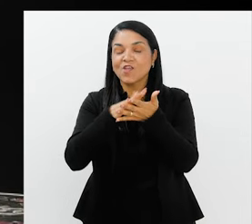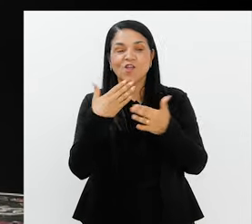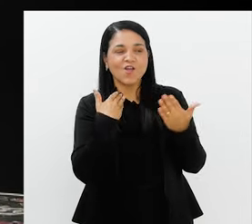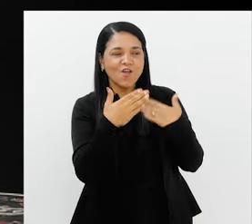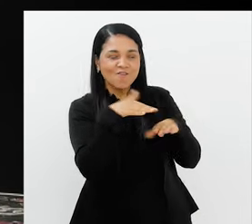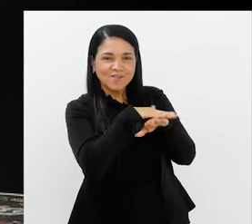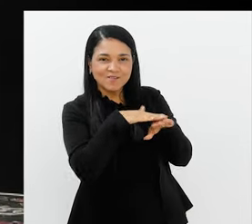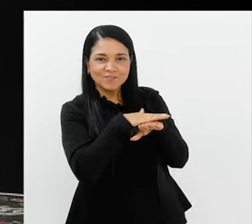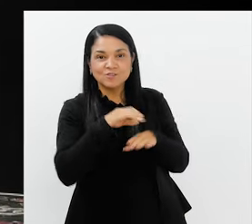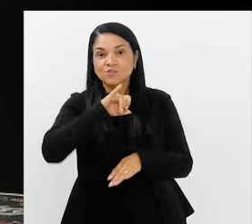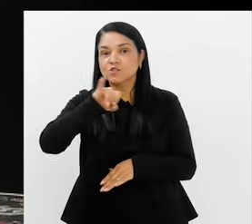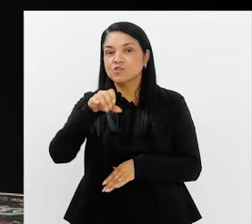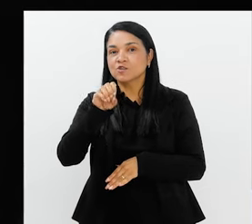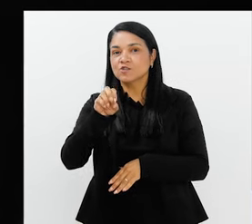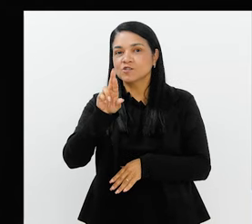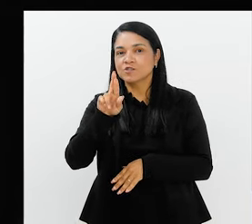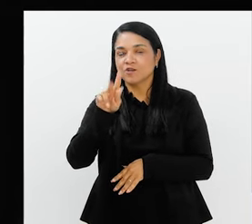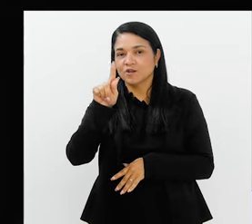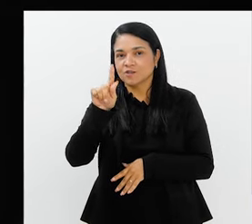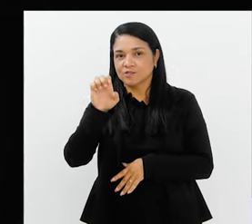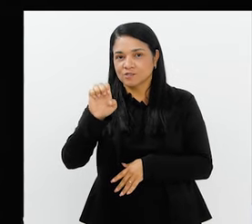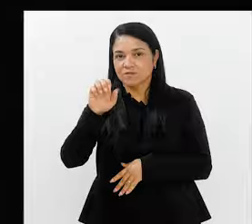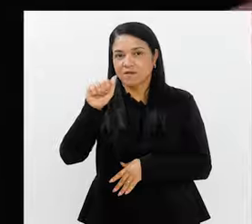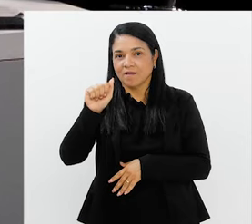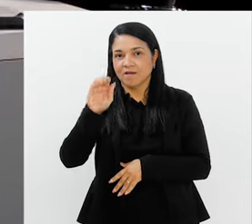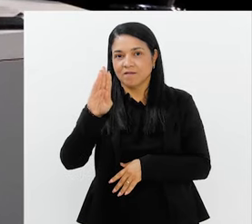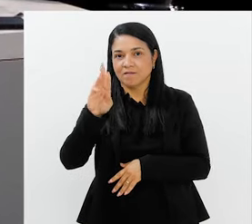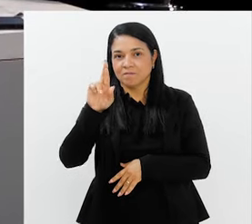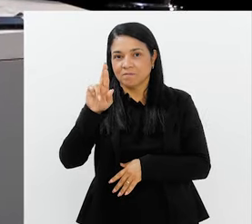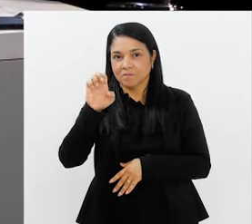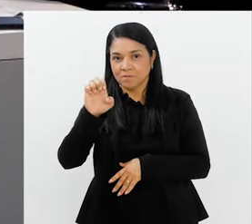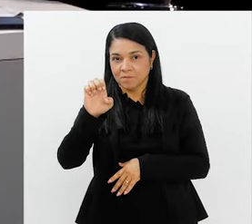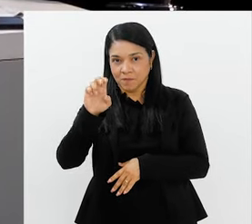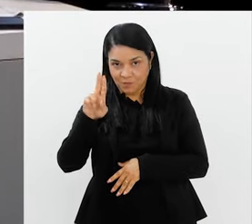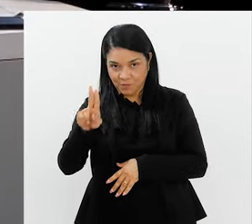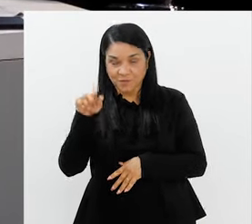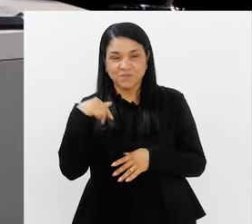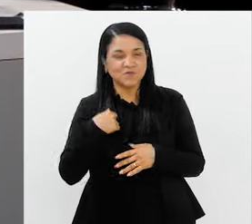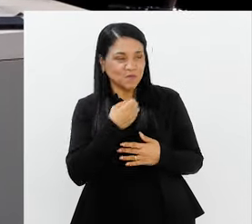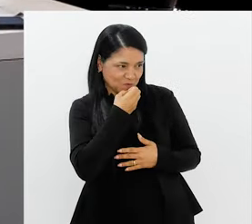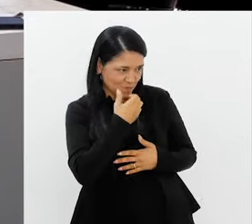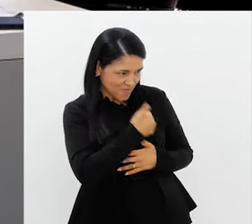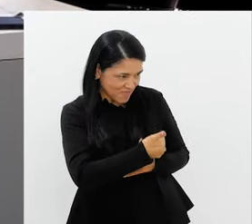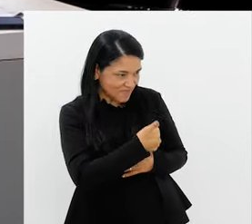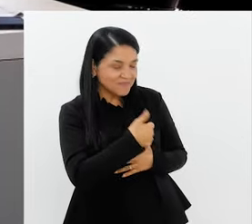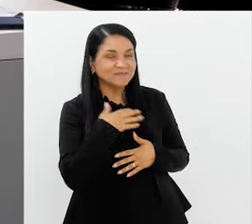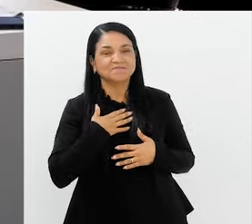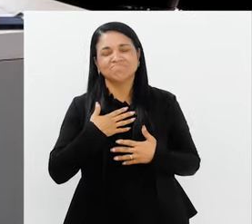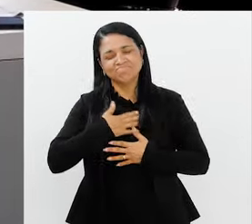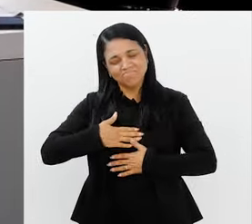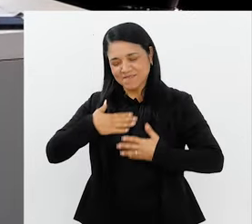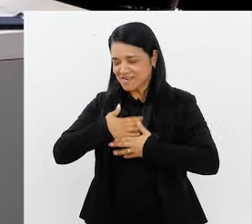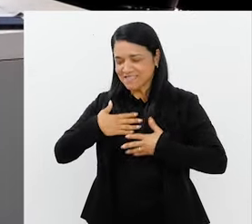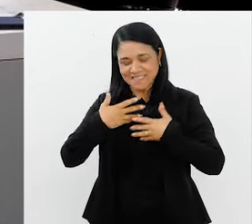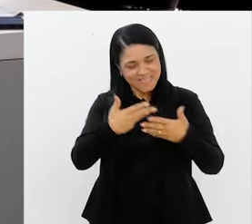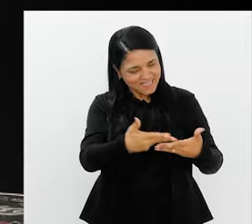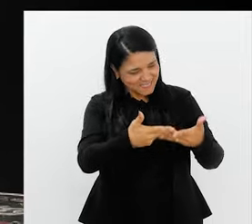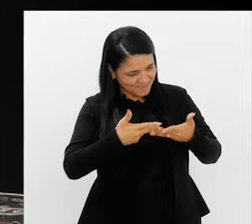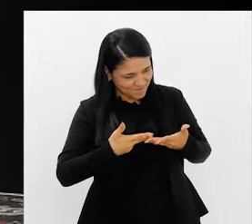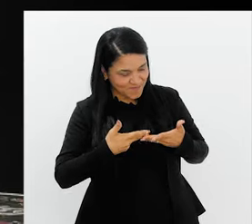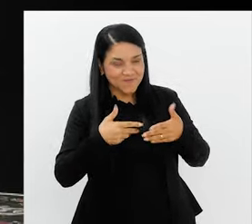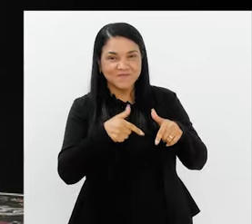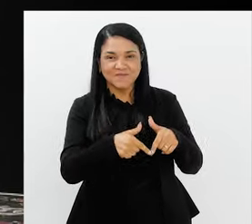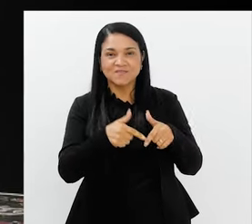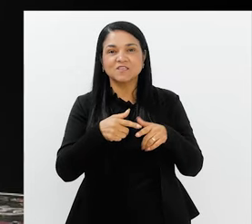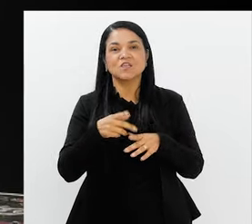Eu converso hoje com Jorge Abreu. Jorge, tudo bem? Olá, tudo ótimo. É prazer enorme te receber aqui,